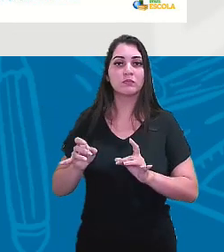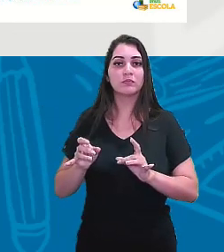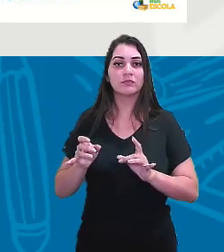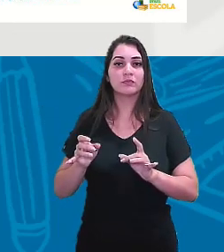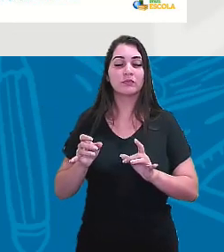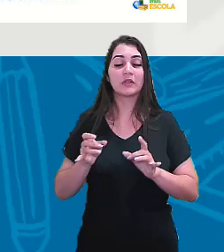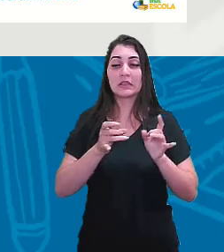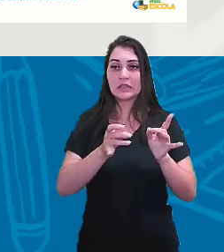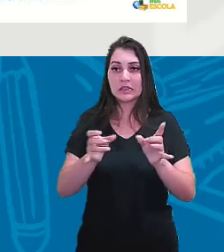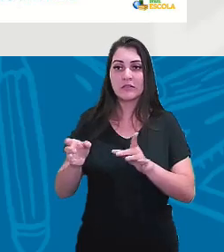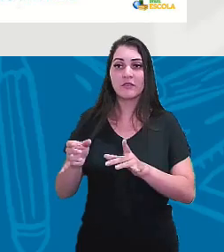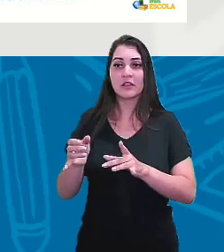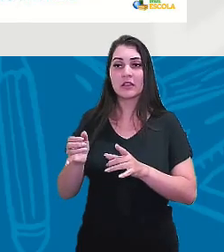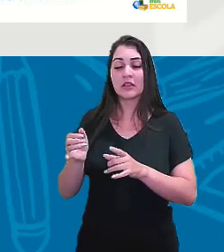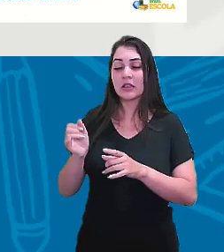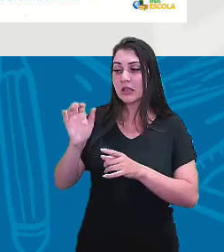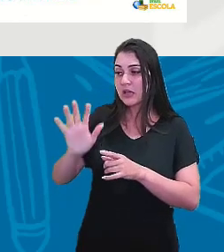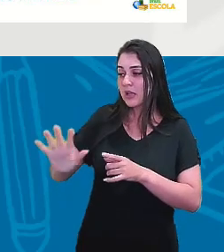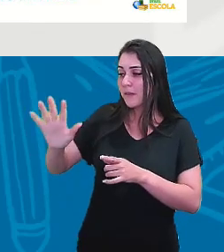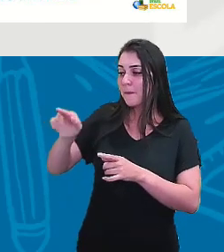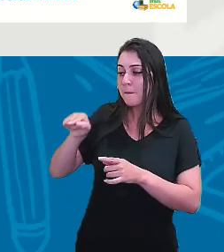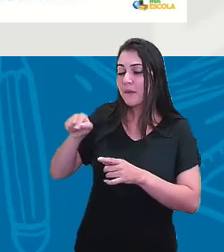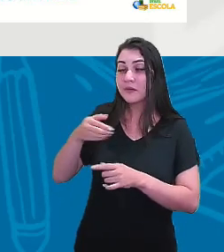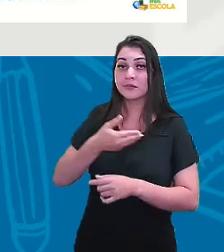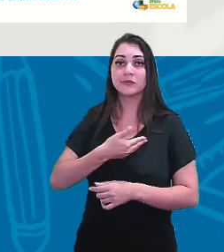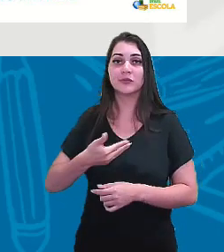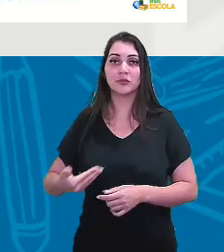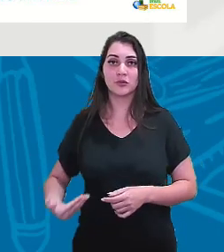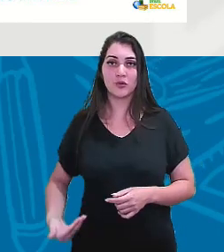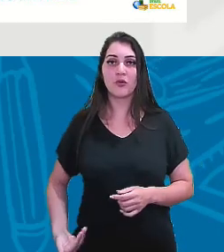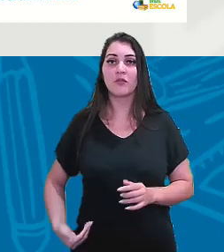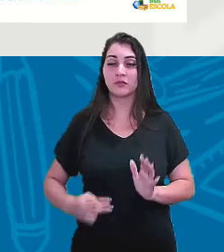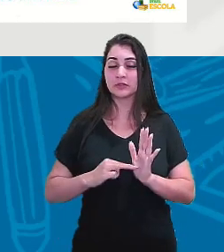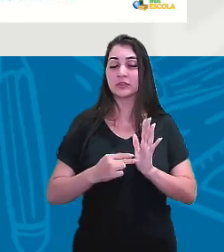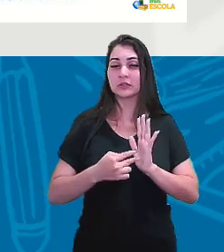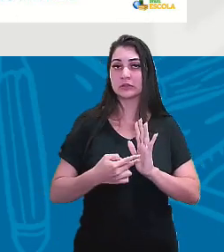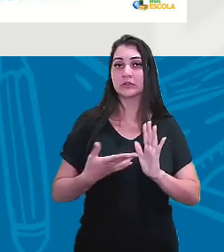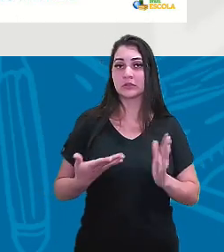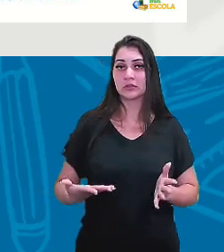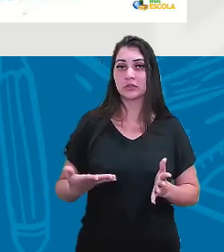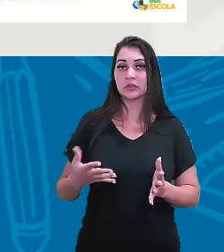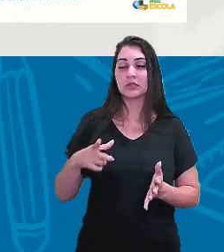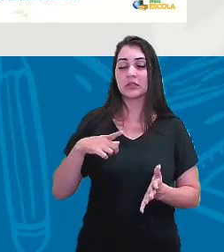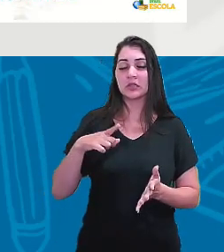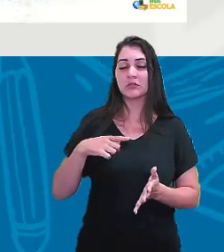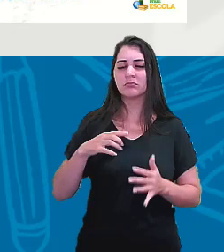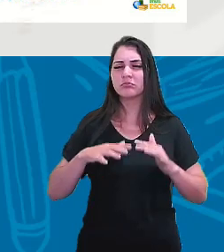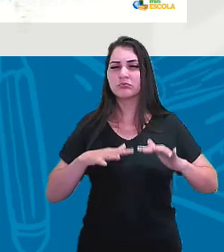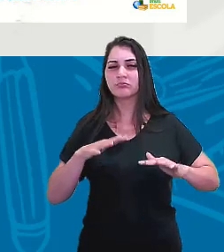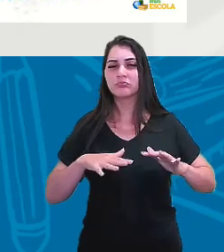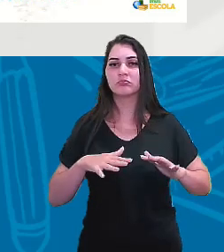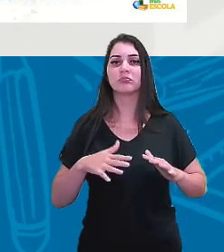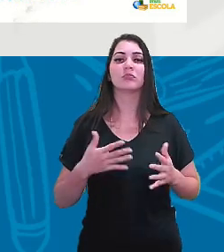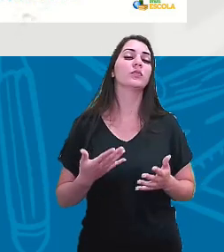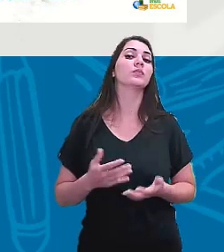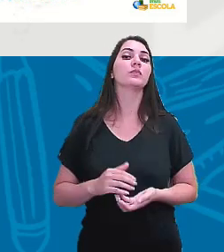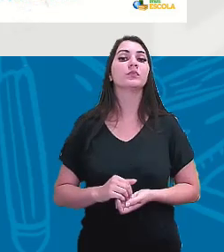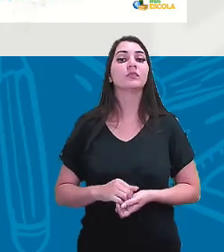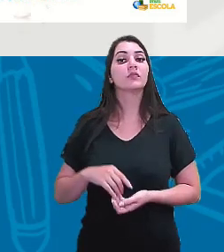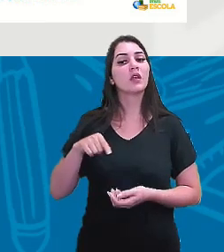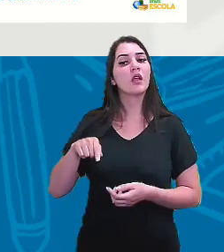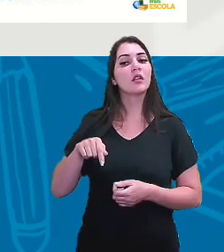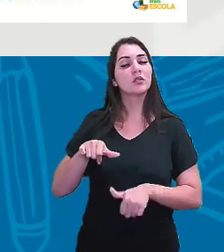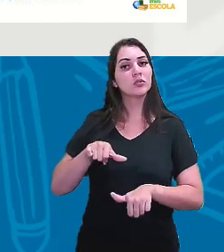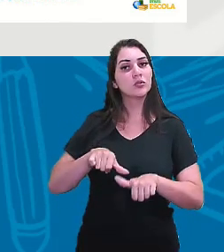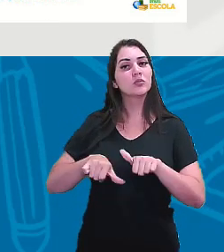de vender a imagem de um governo tão significante, de certa maneira ou de certo modo, ele